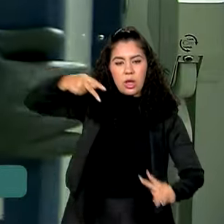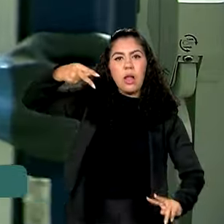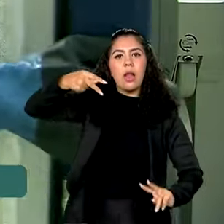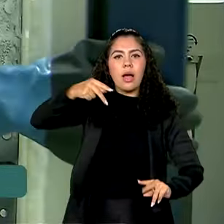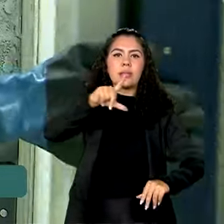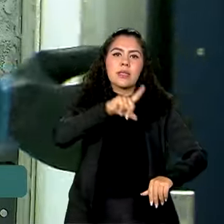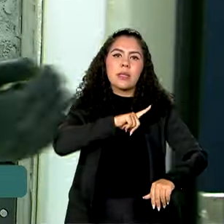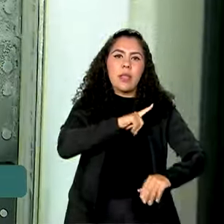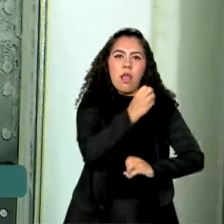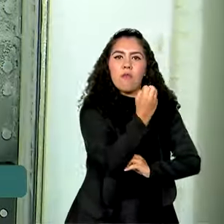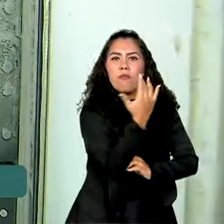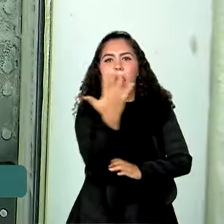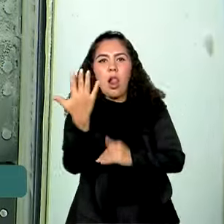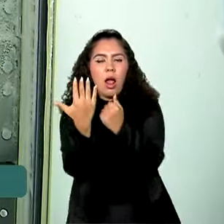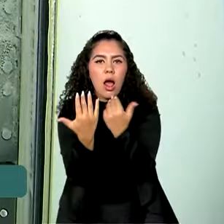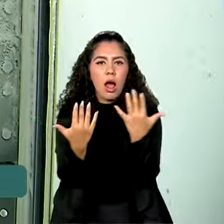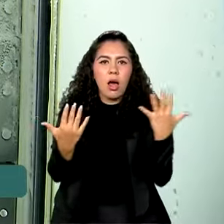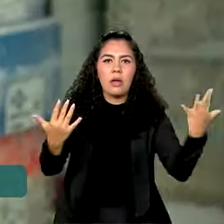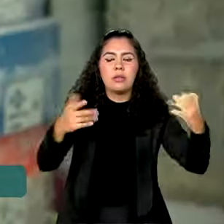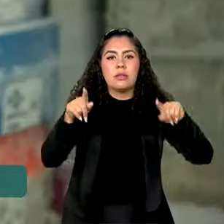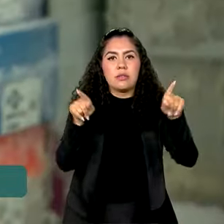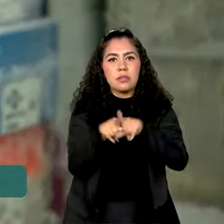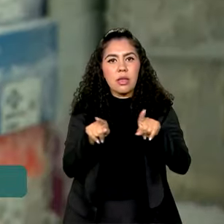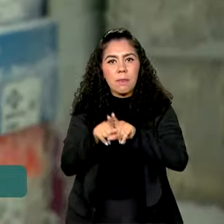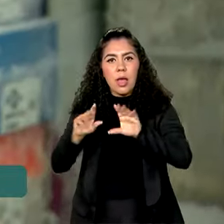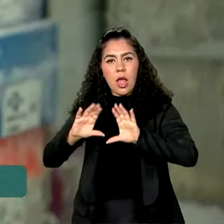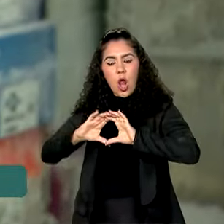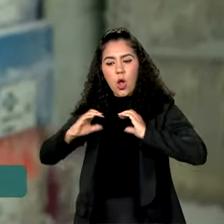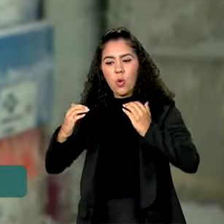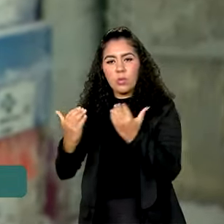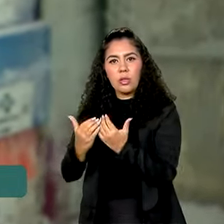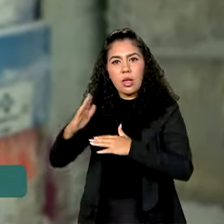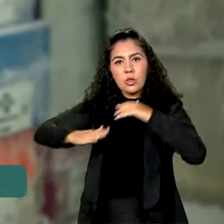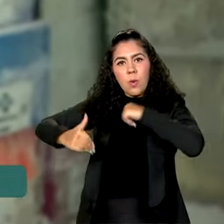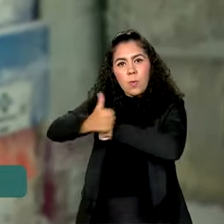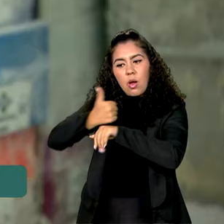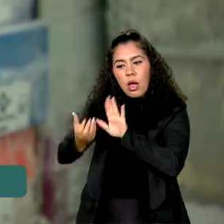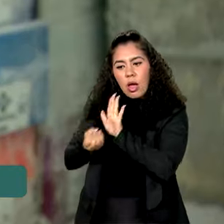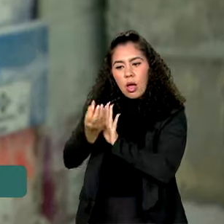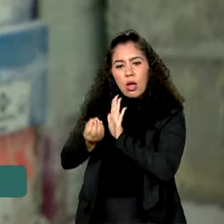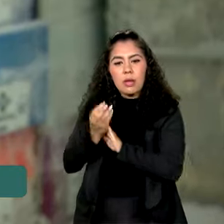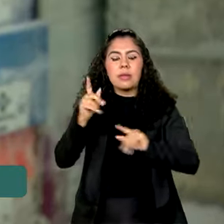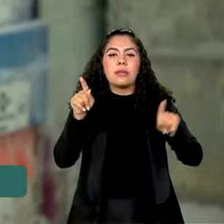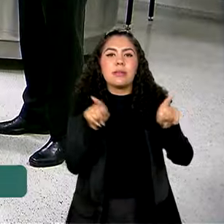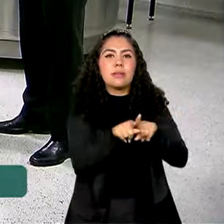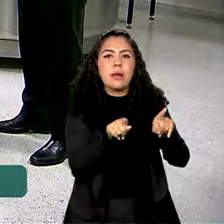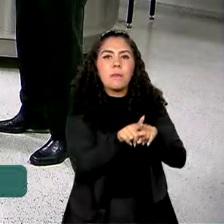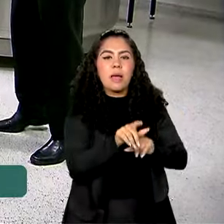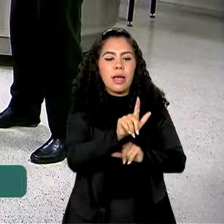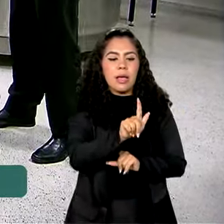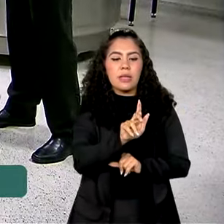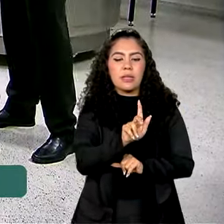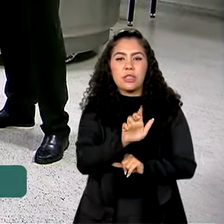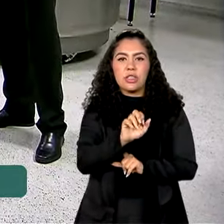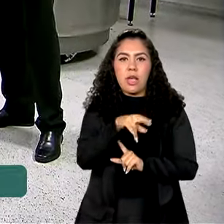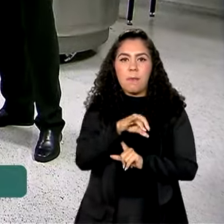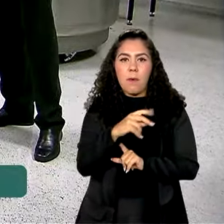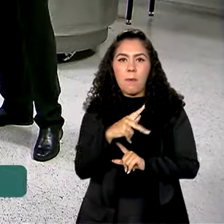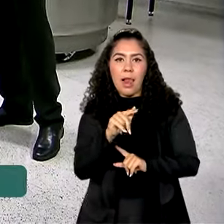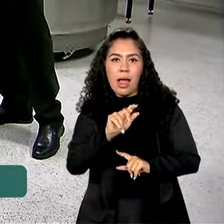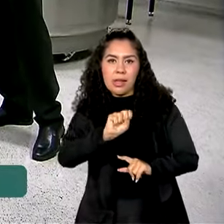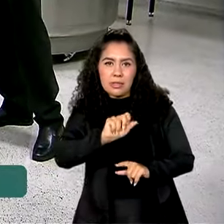nas florestas, nas comunidades de produtores e nos bancos de germoplasma nacionais e três